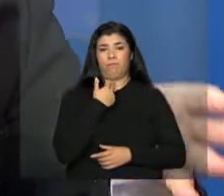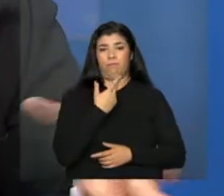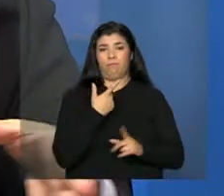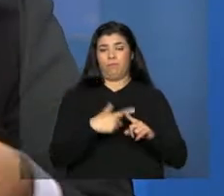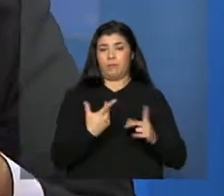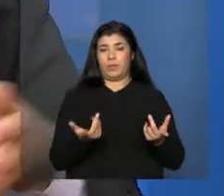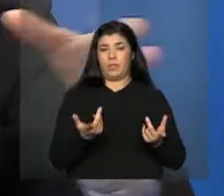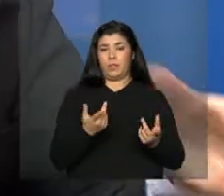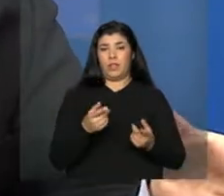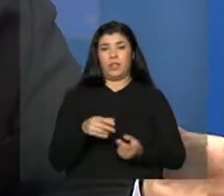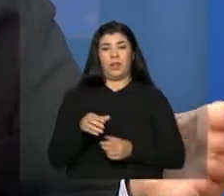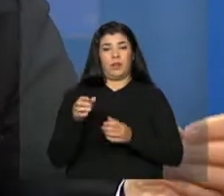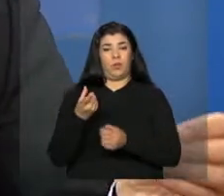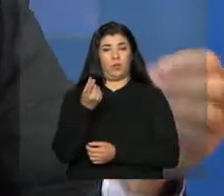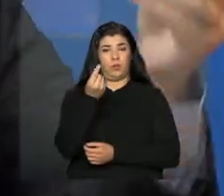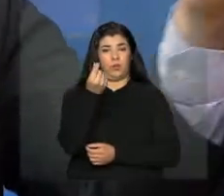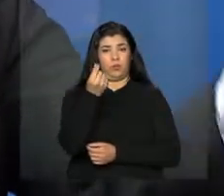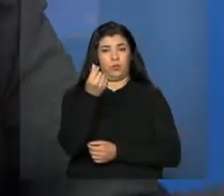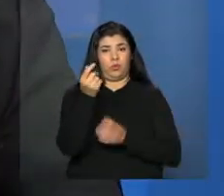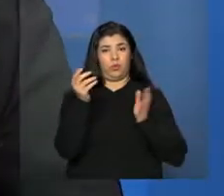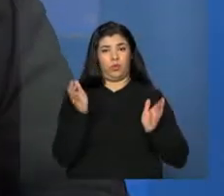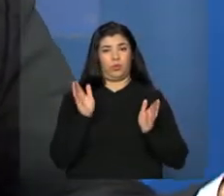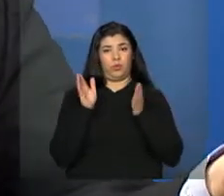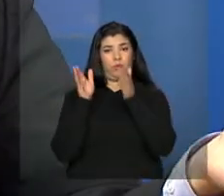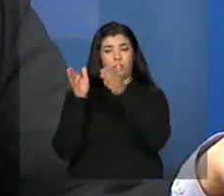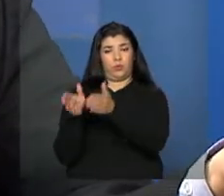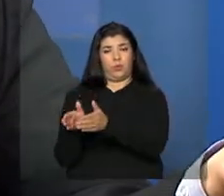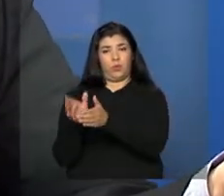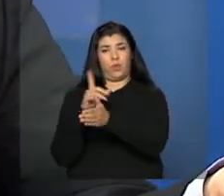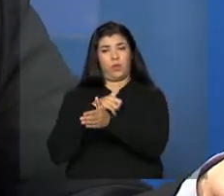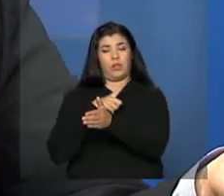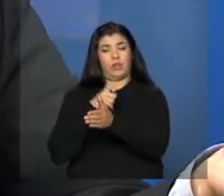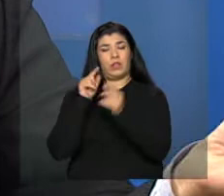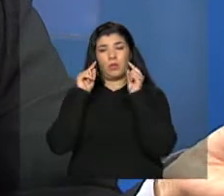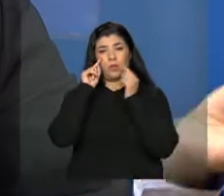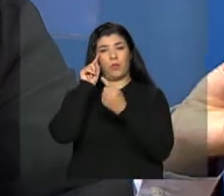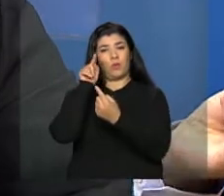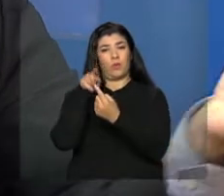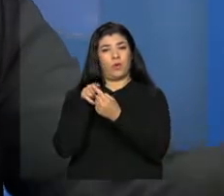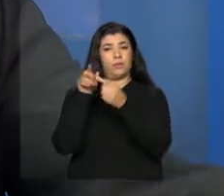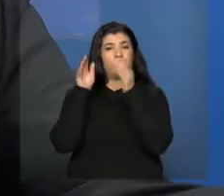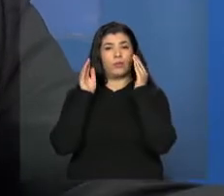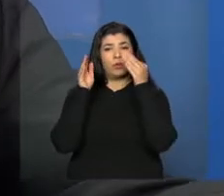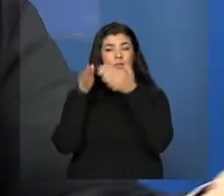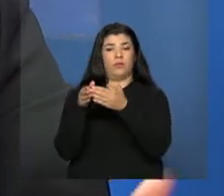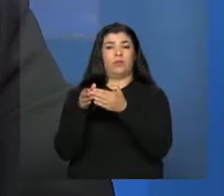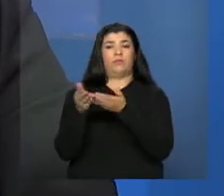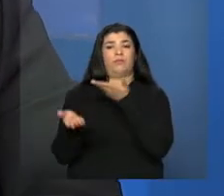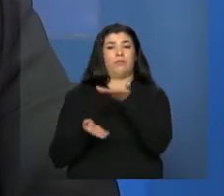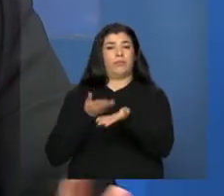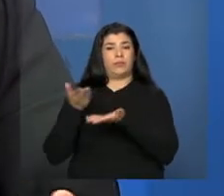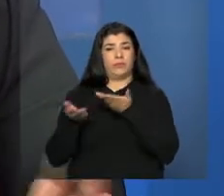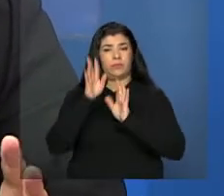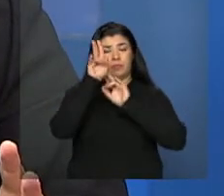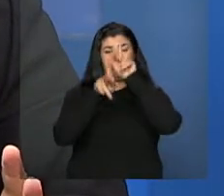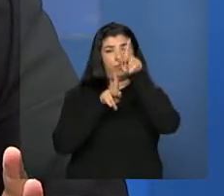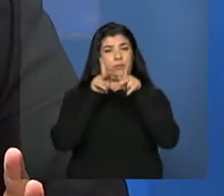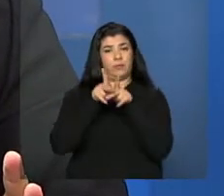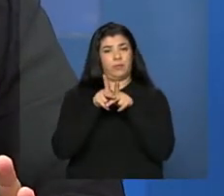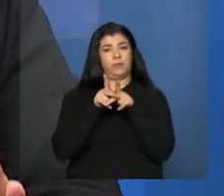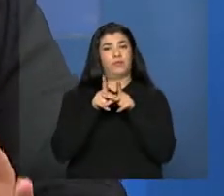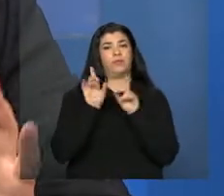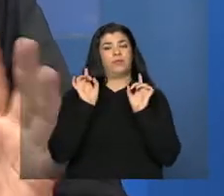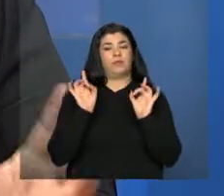execução de um determinado serviço, um locus específico, para a população. Então, essas